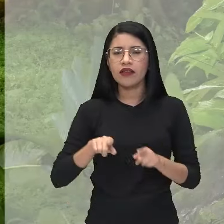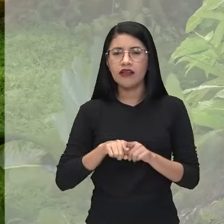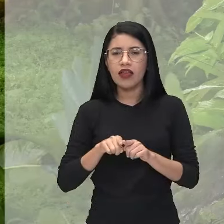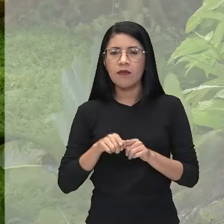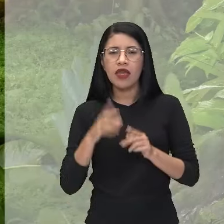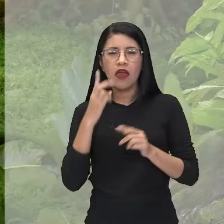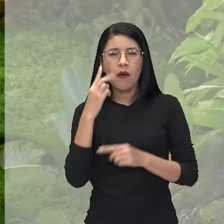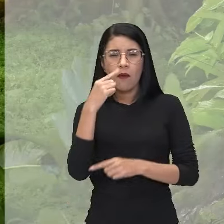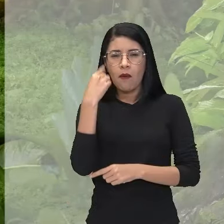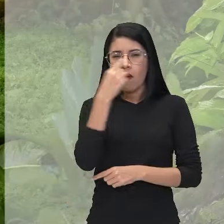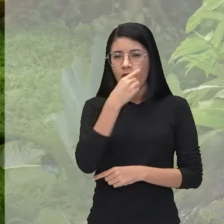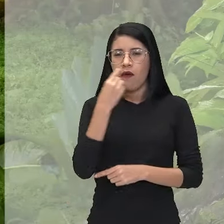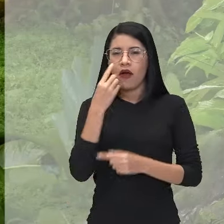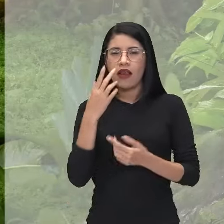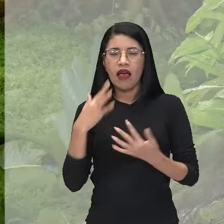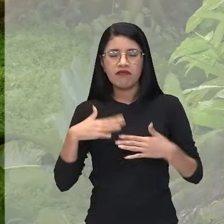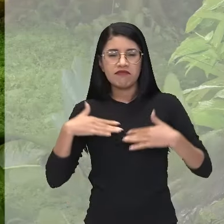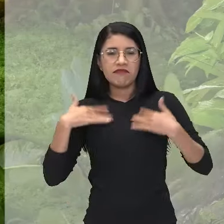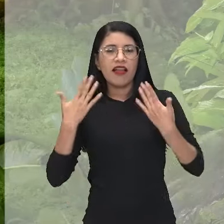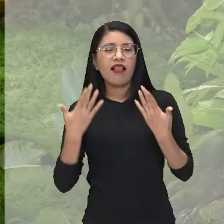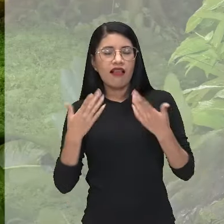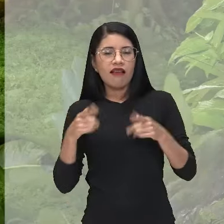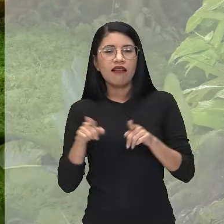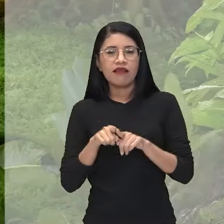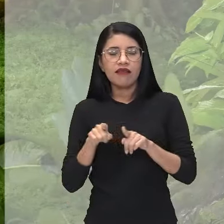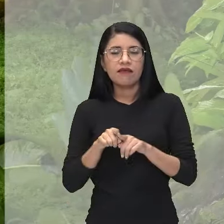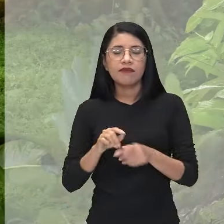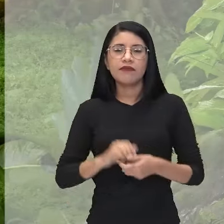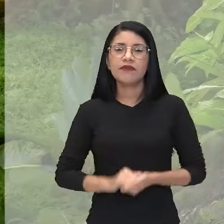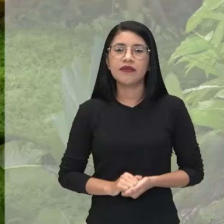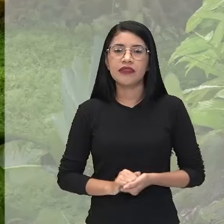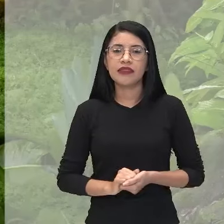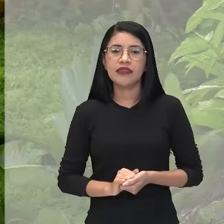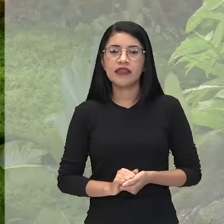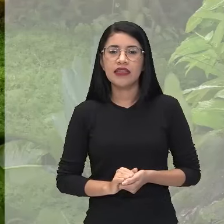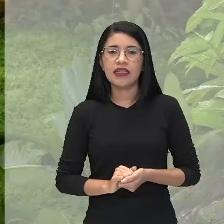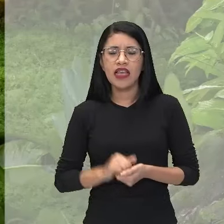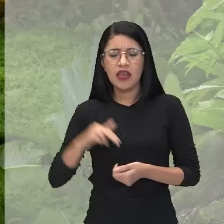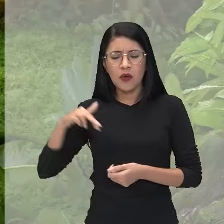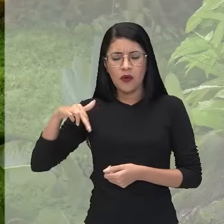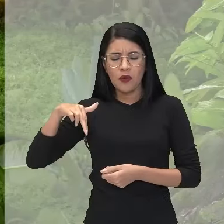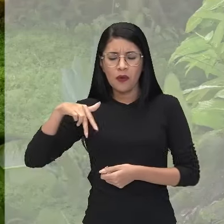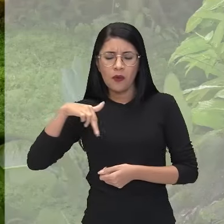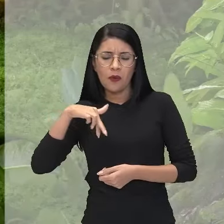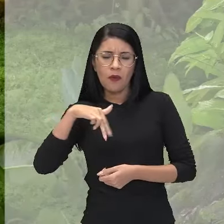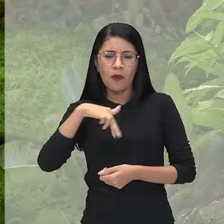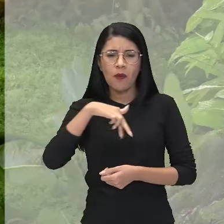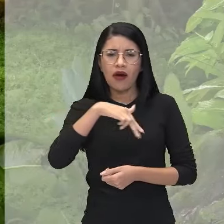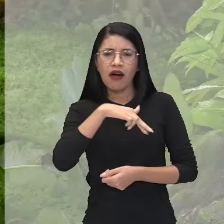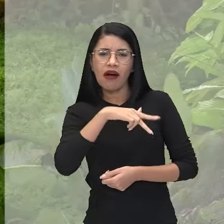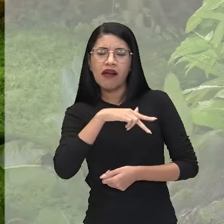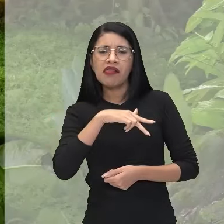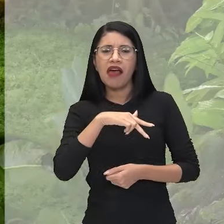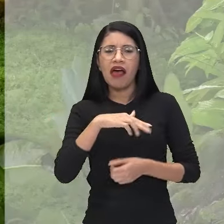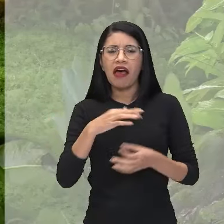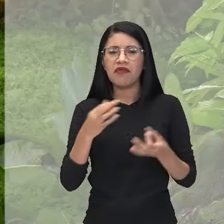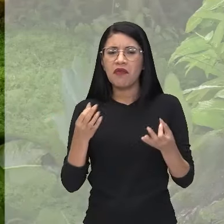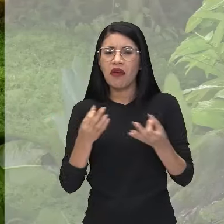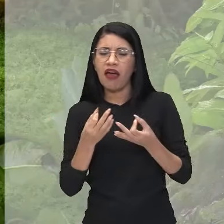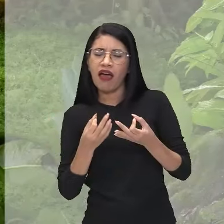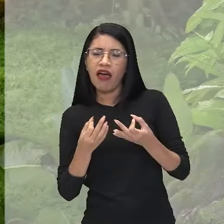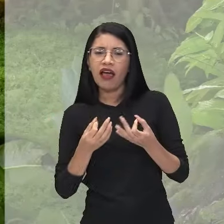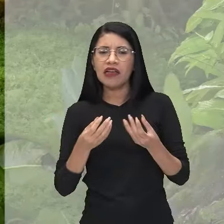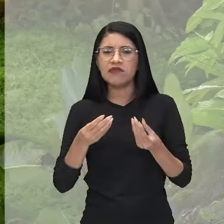tem um olhar bastante vibrante, né? Você tem um andado, né? Um andado todo